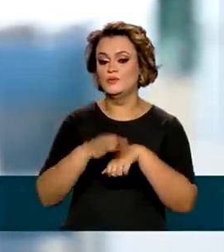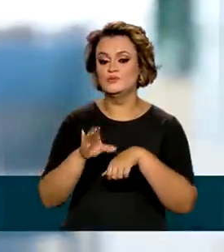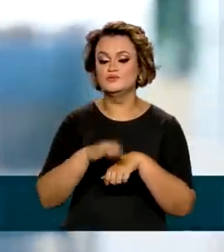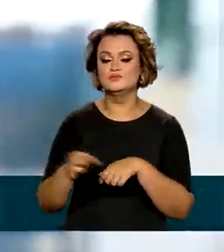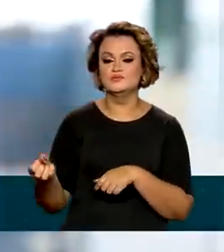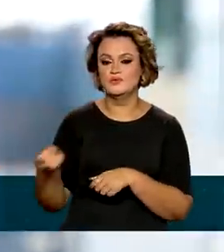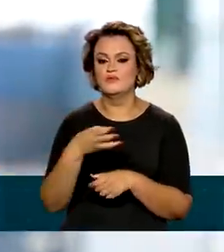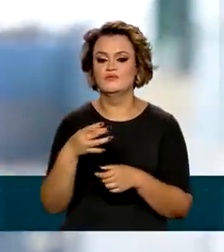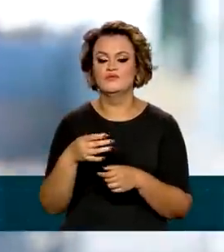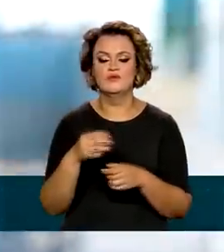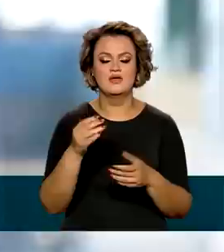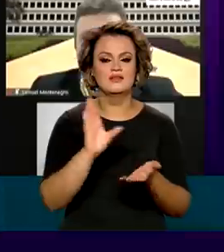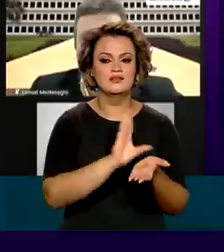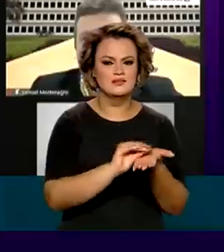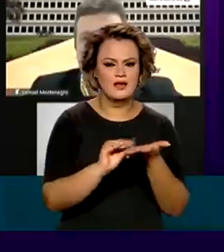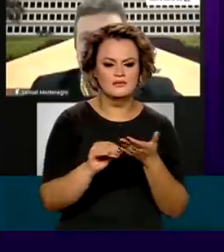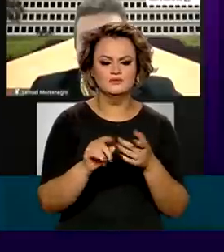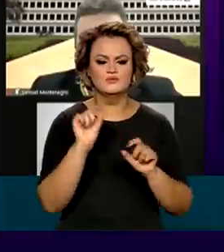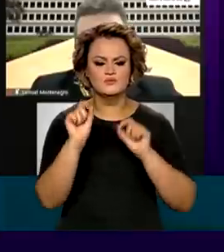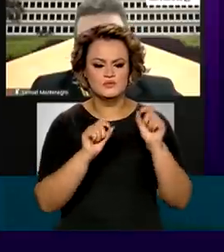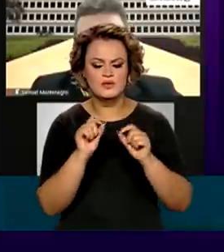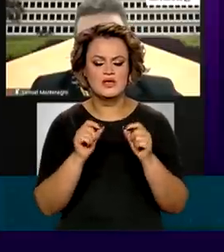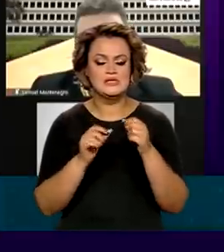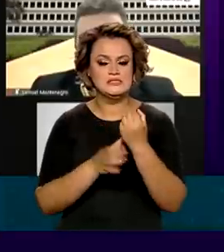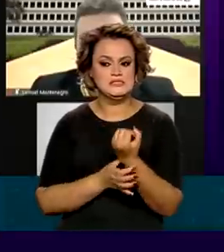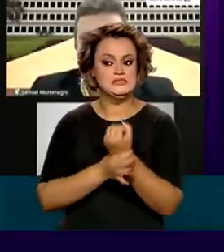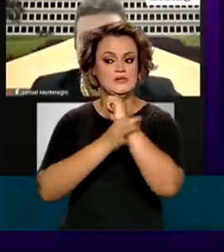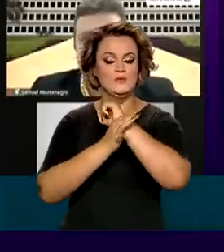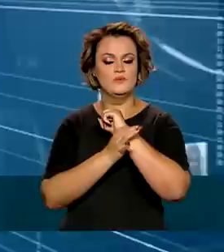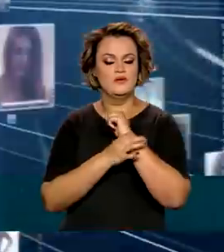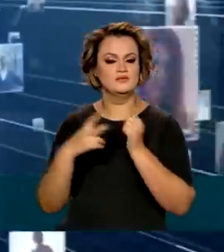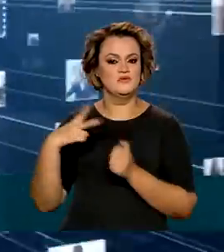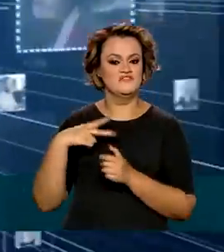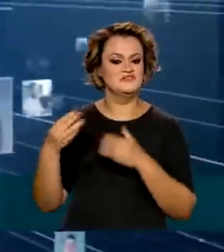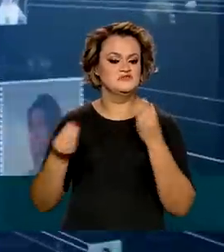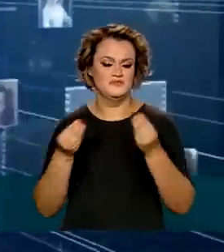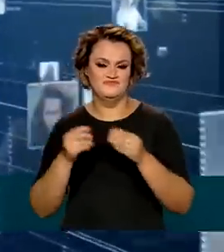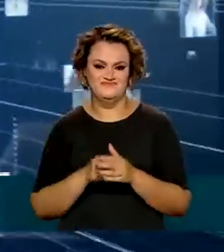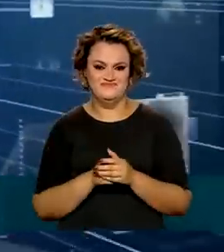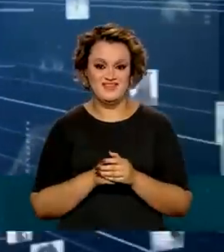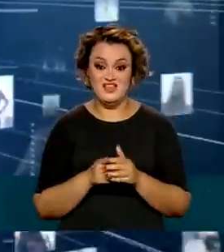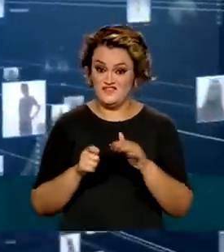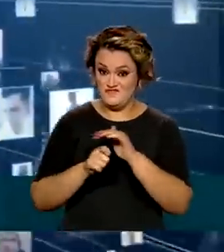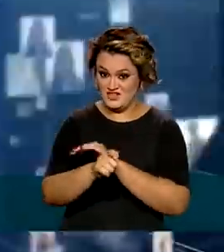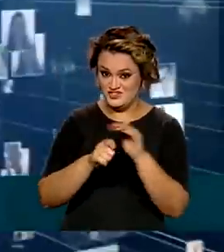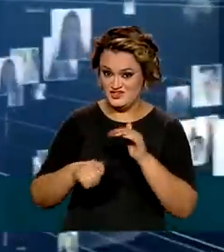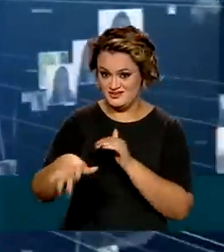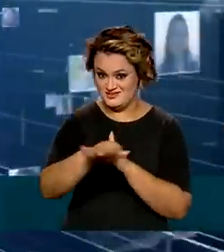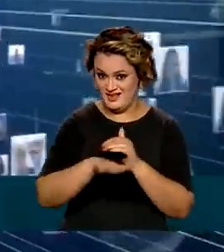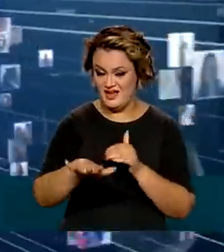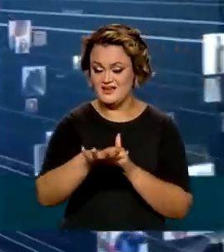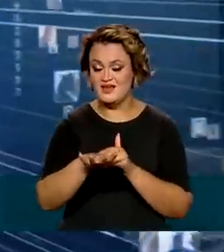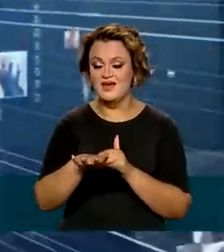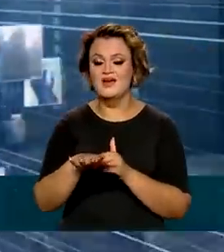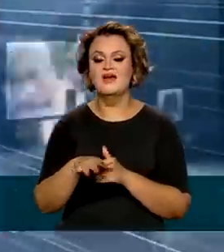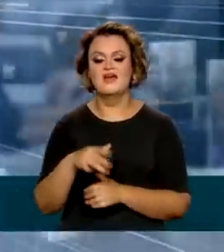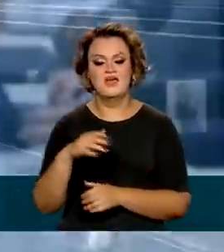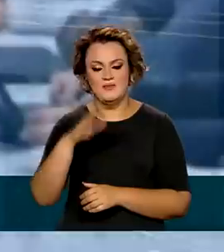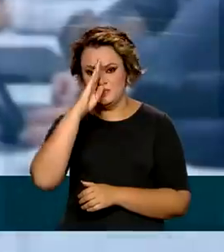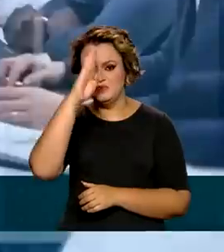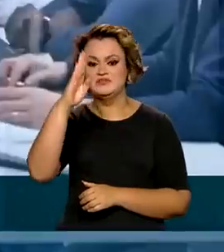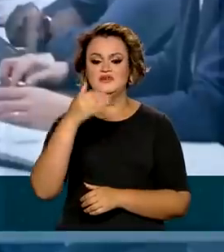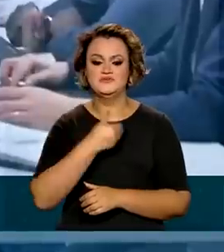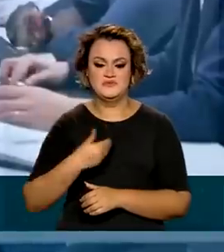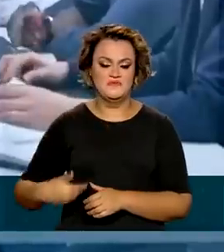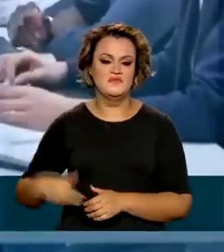gerenciamento de dados e segurança e privacidade. Investir na digitalização é uma das prioridades